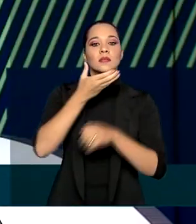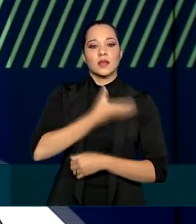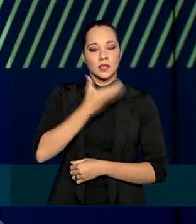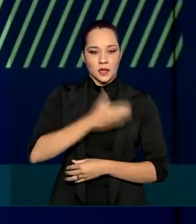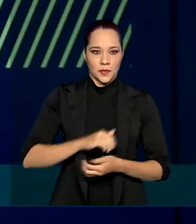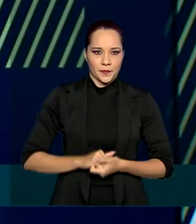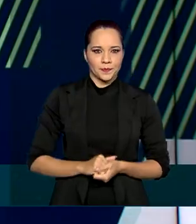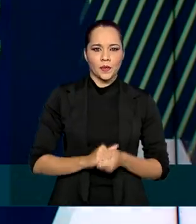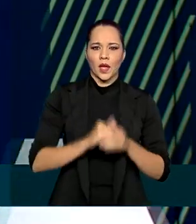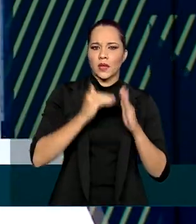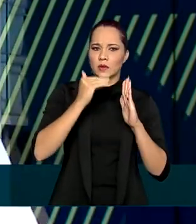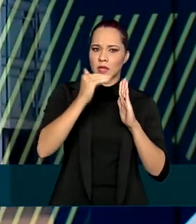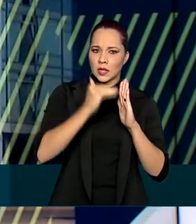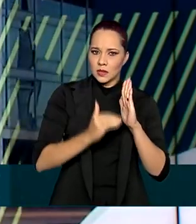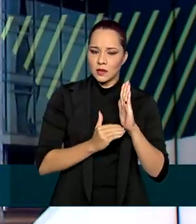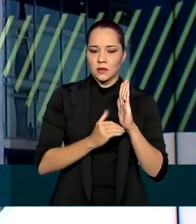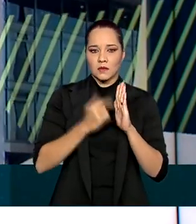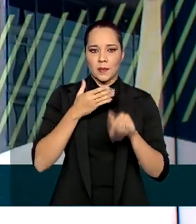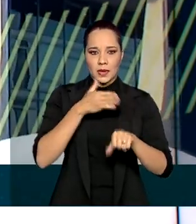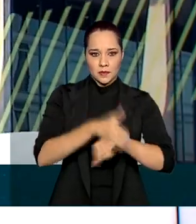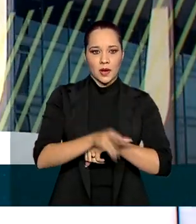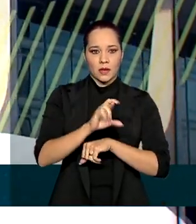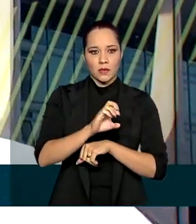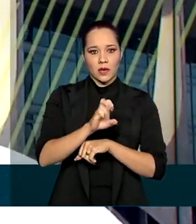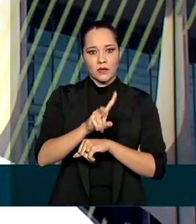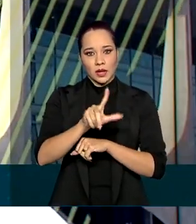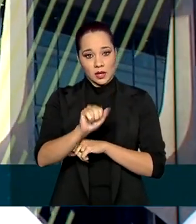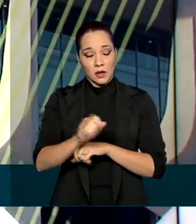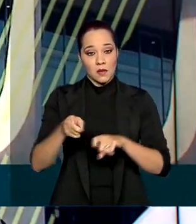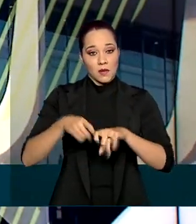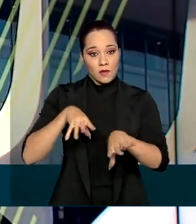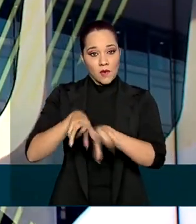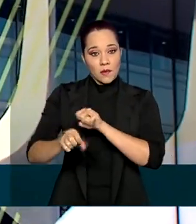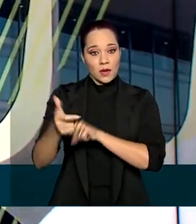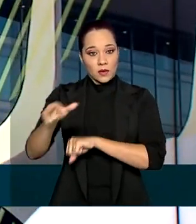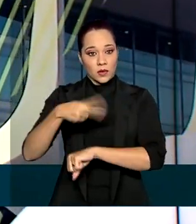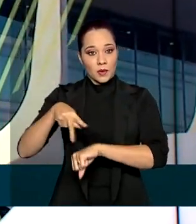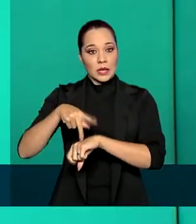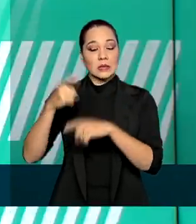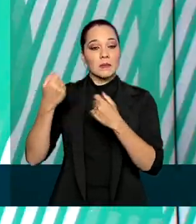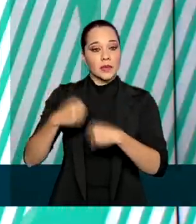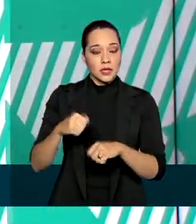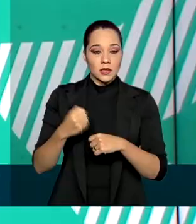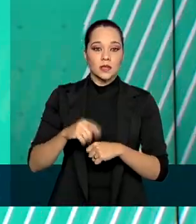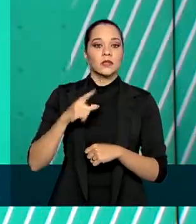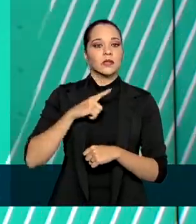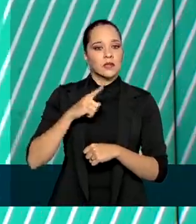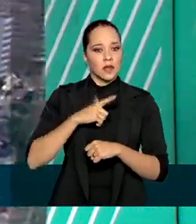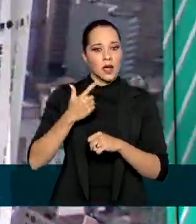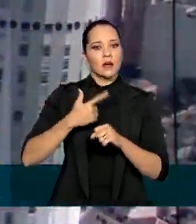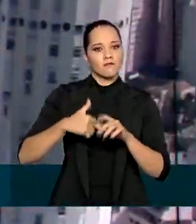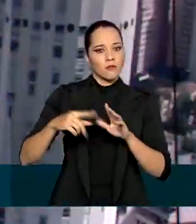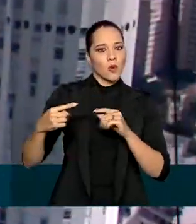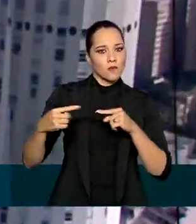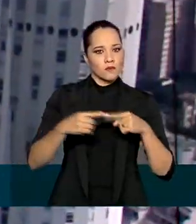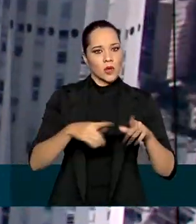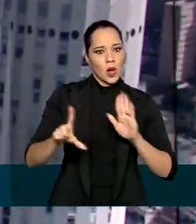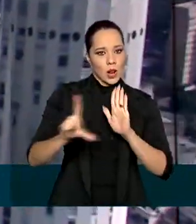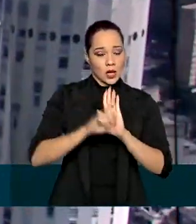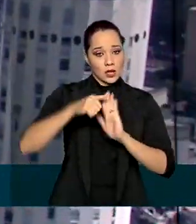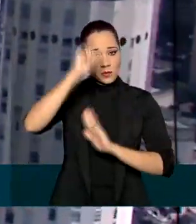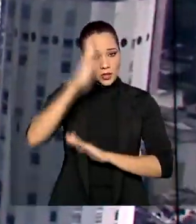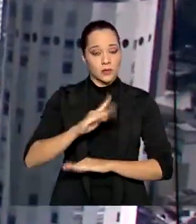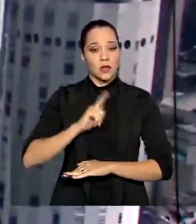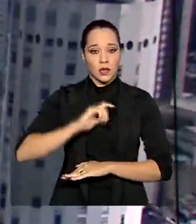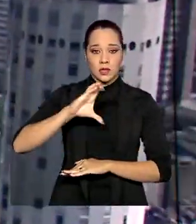Entre os requisitos para participar do Revalida, o médico formado no exterior deve estar em situação legal no Brasil e ter o